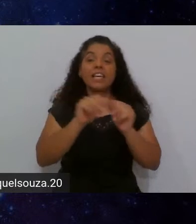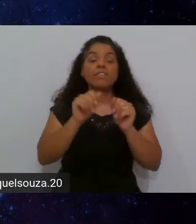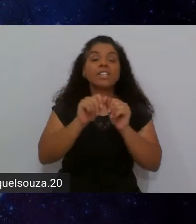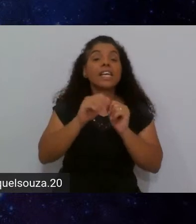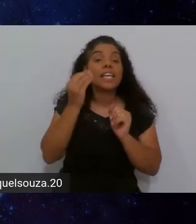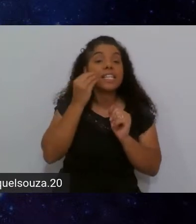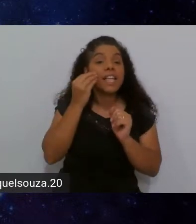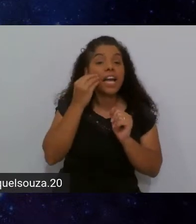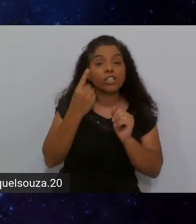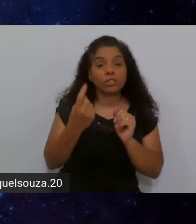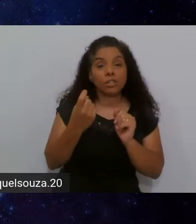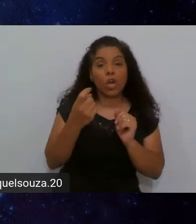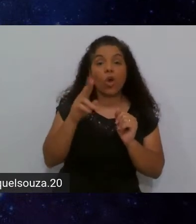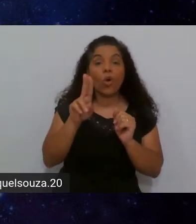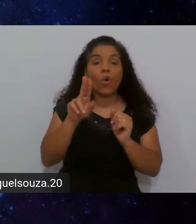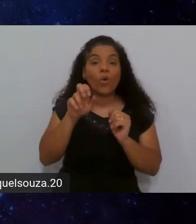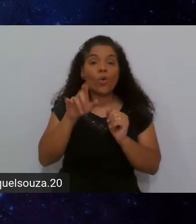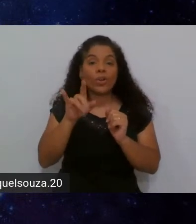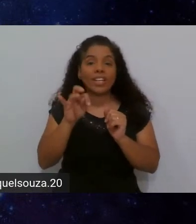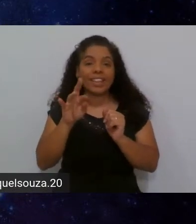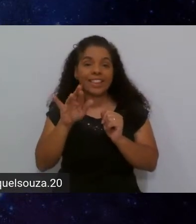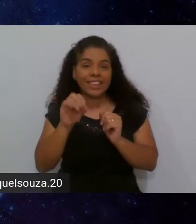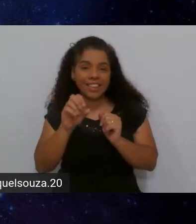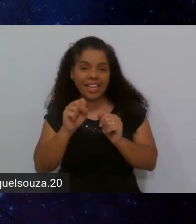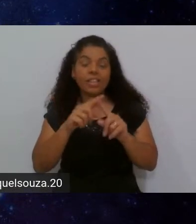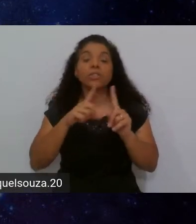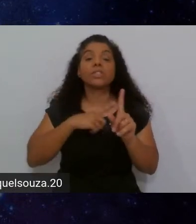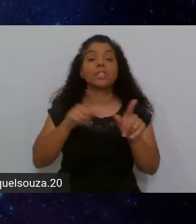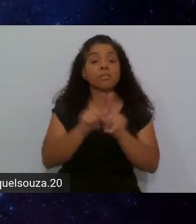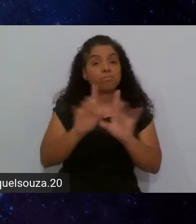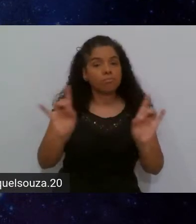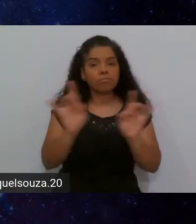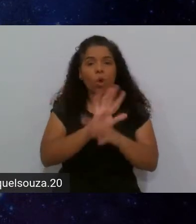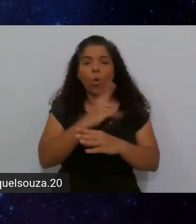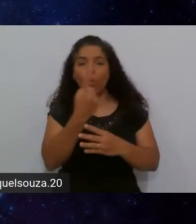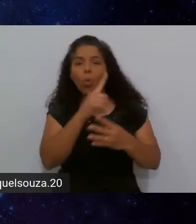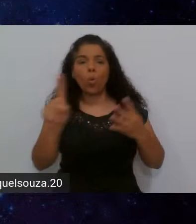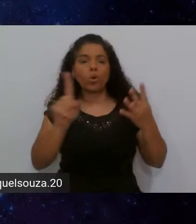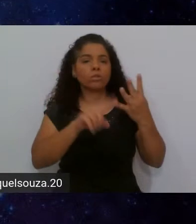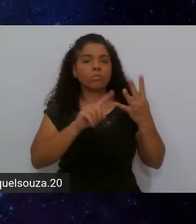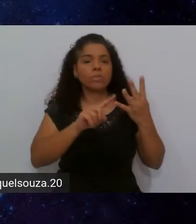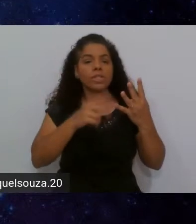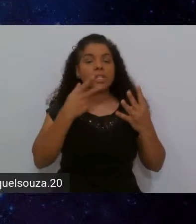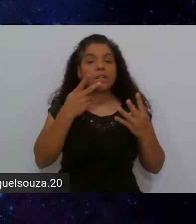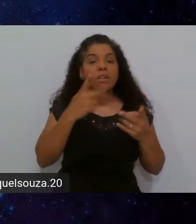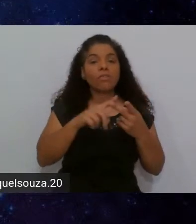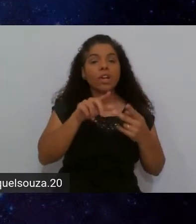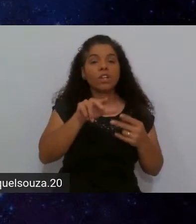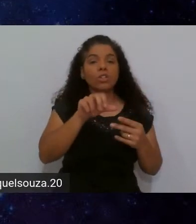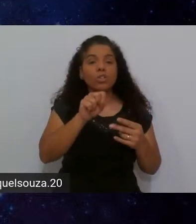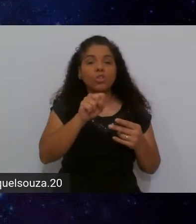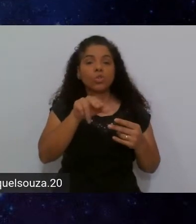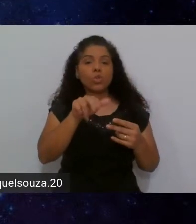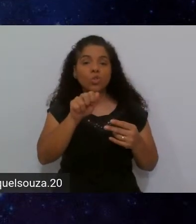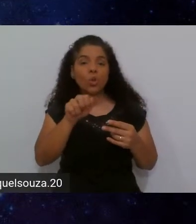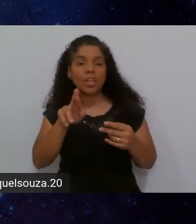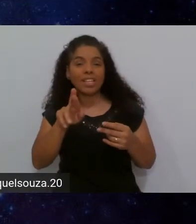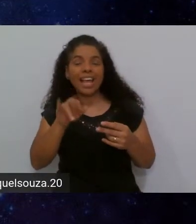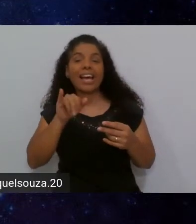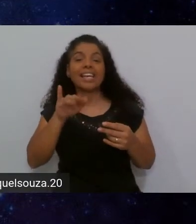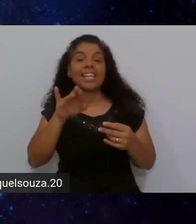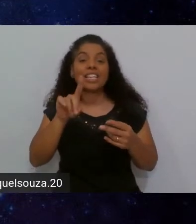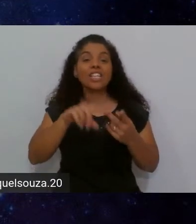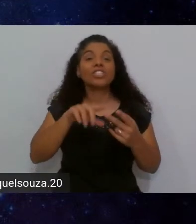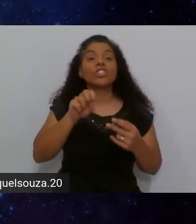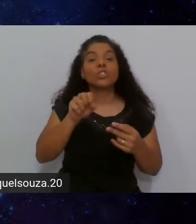unidade. E aí, por fim, a gente vai fechar a noite falando um pouco mais sobre o SonarLink e o SonarCloud com